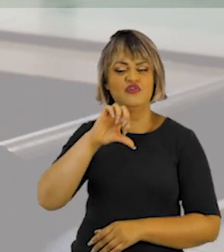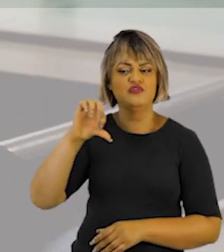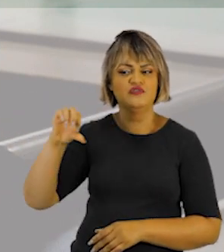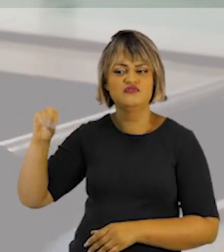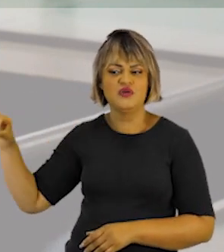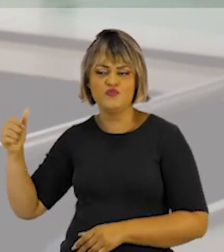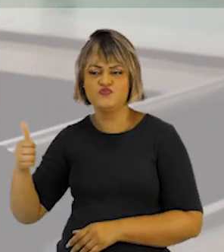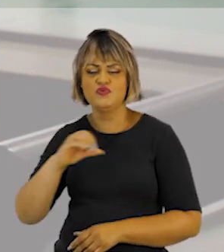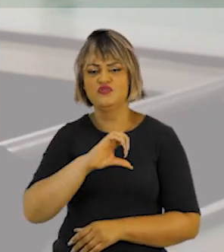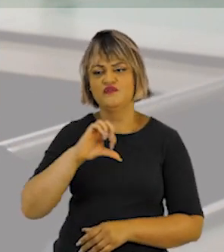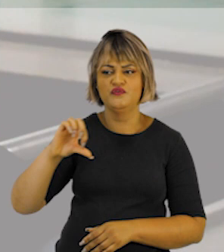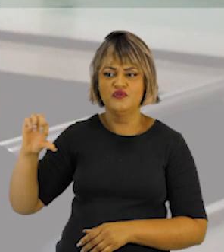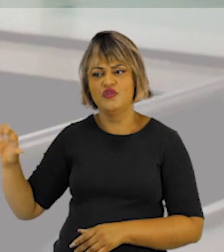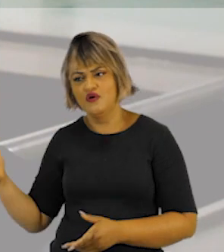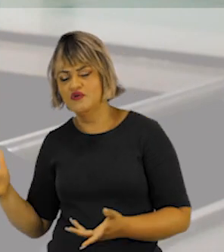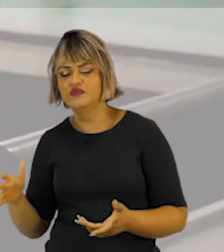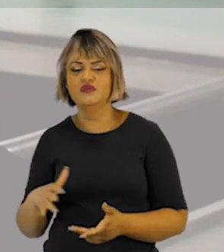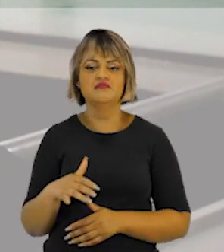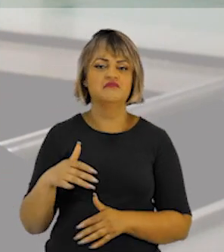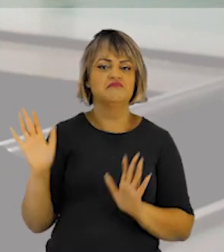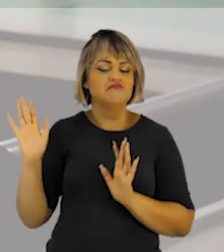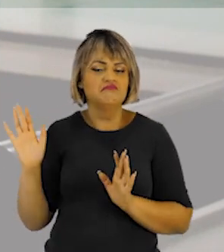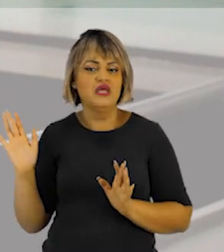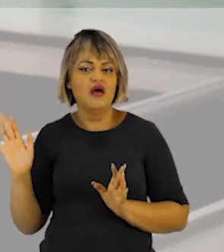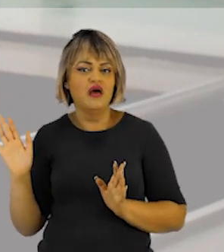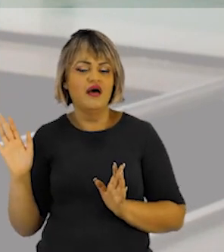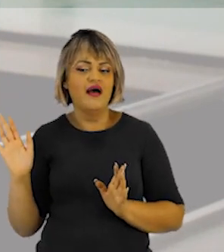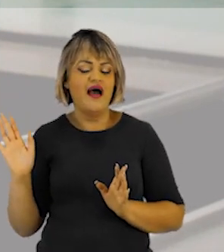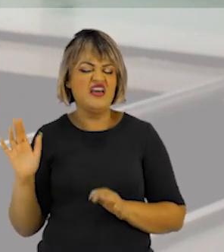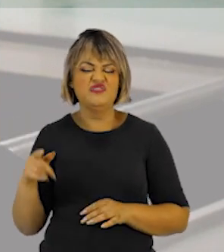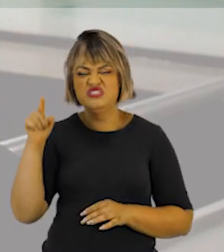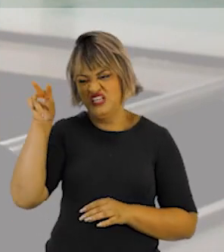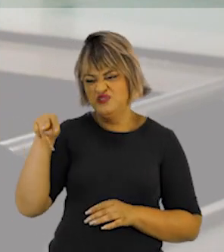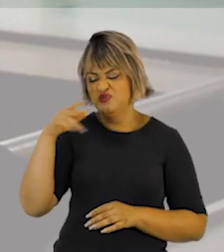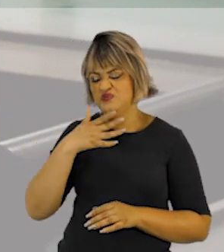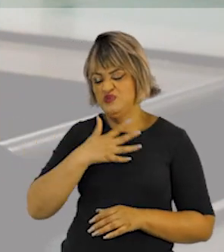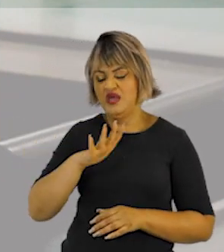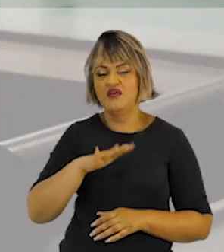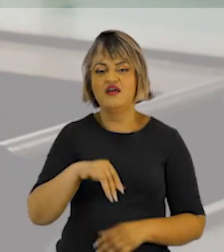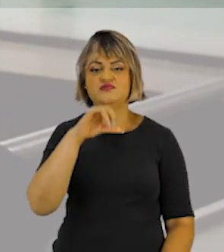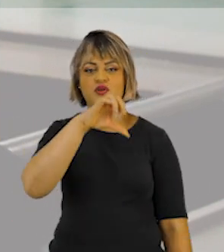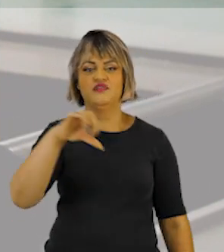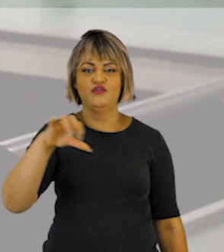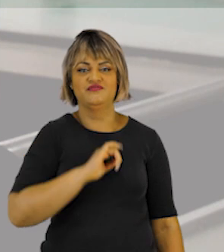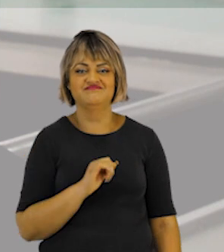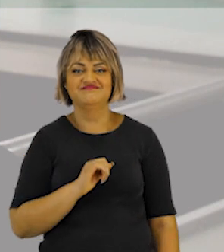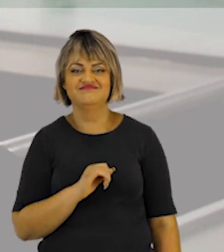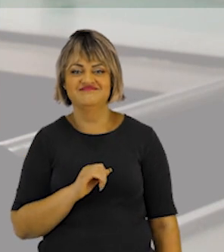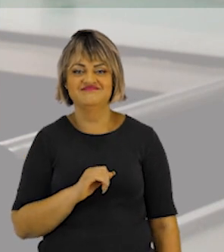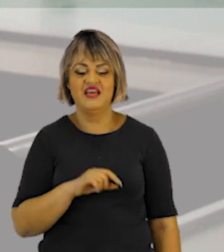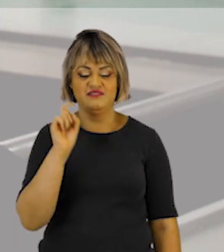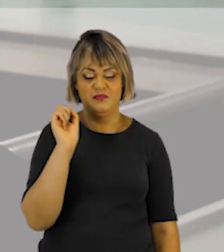99001, 99100, 99999, e se você não quiser votar em nenhum deles, você vota